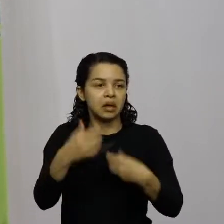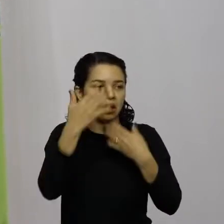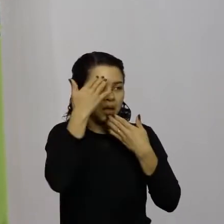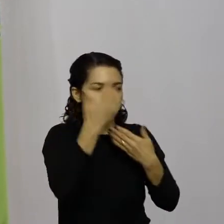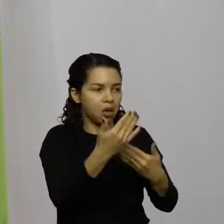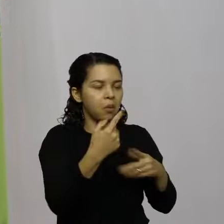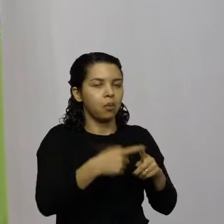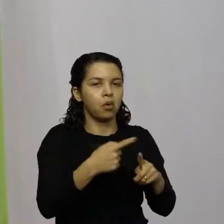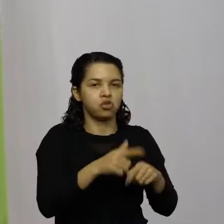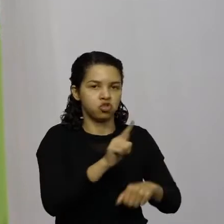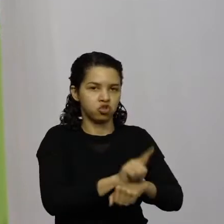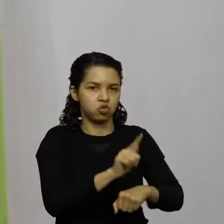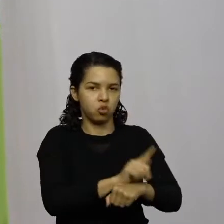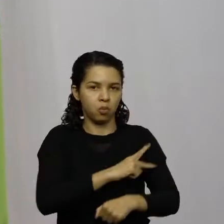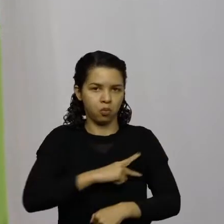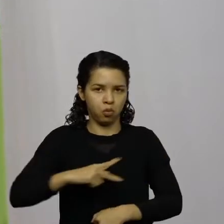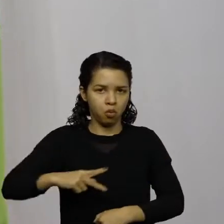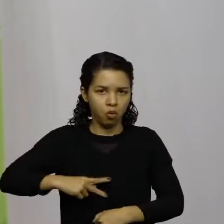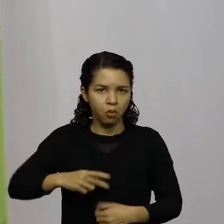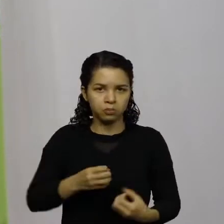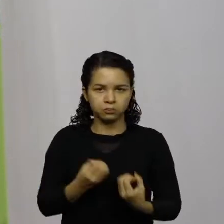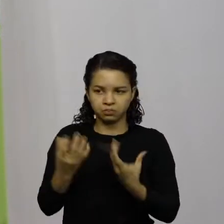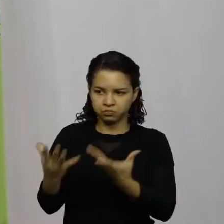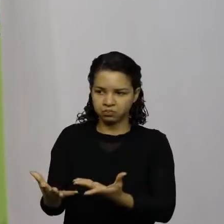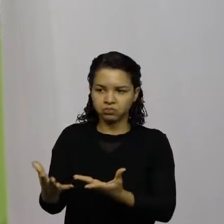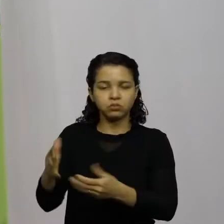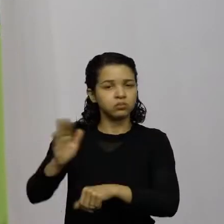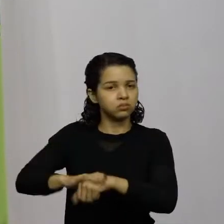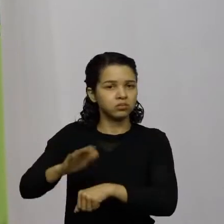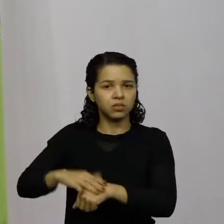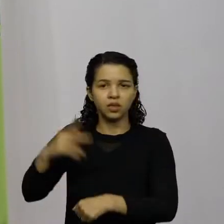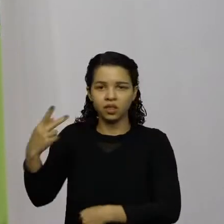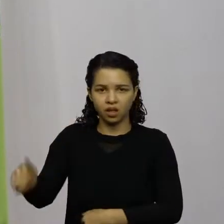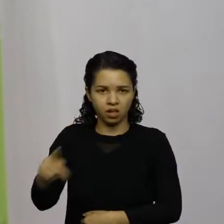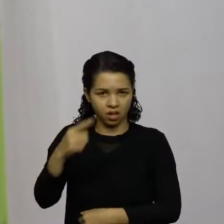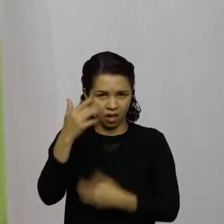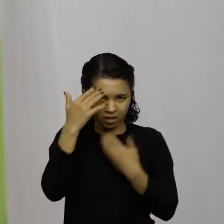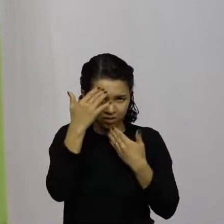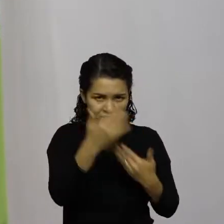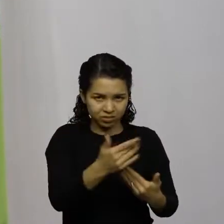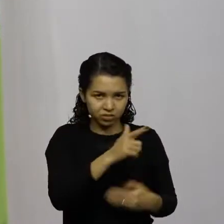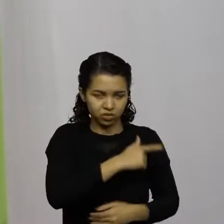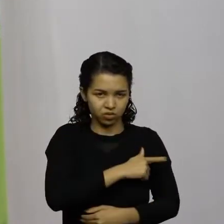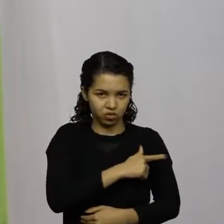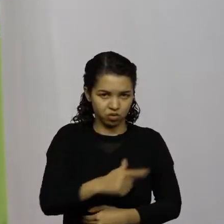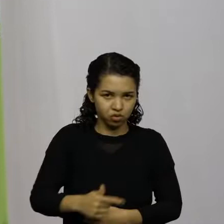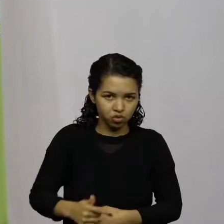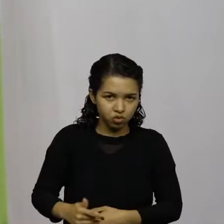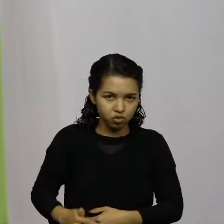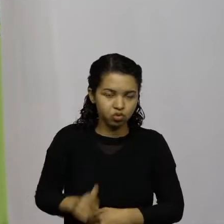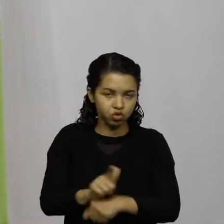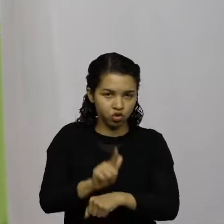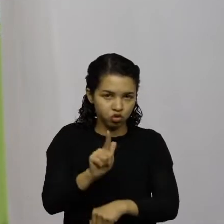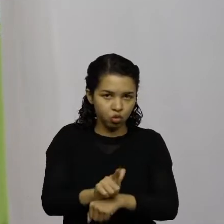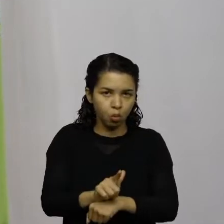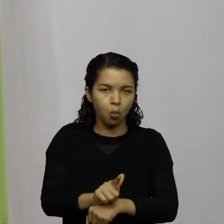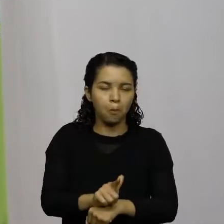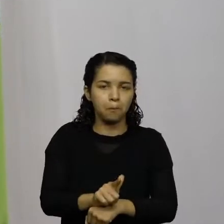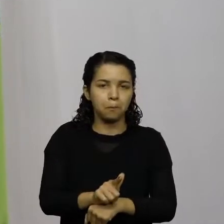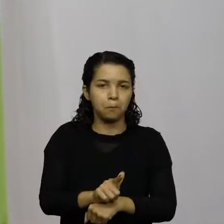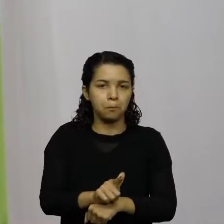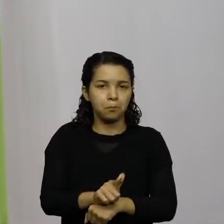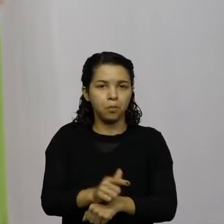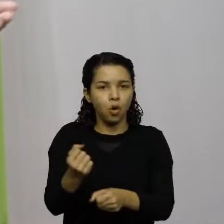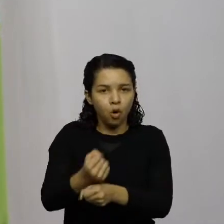público entrega aquilo que é dela, eu sempre digo, agradecer um gestor público por entregar uma obra é